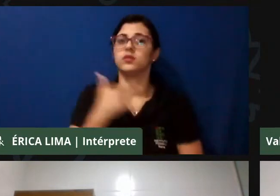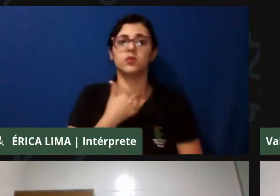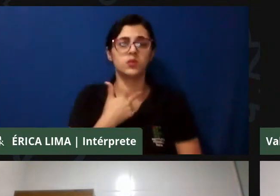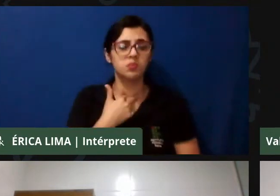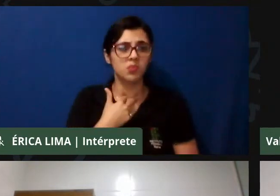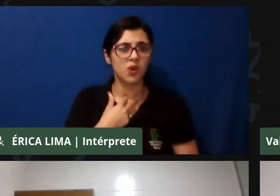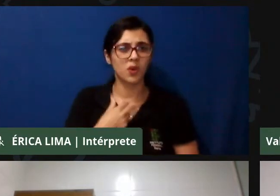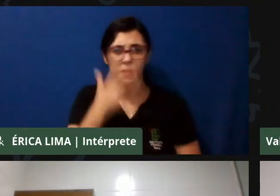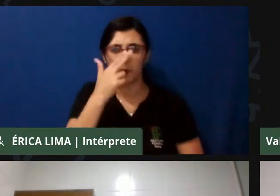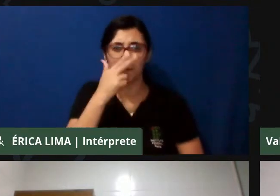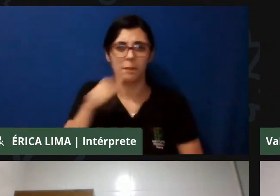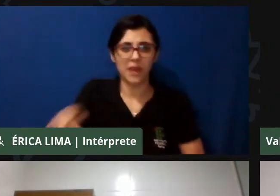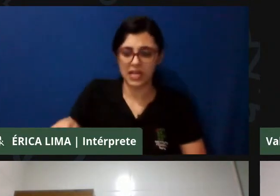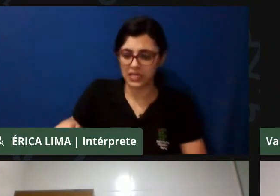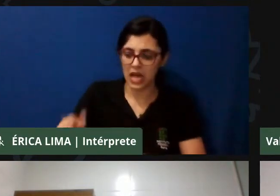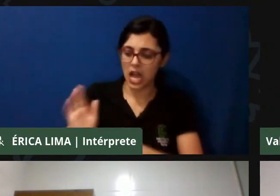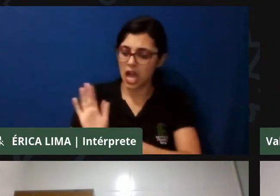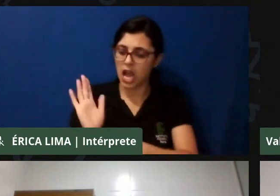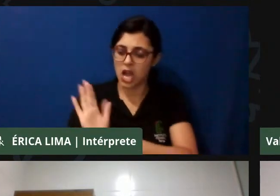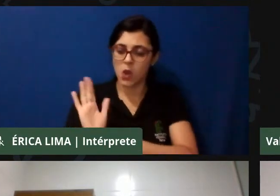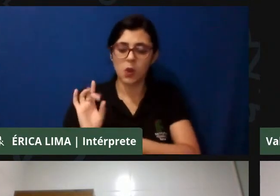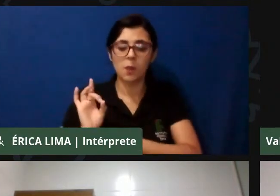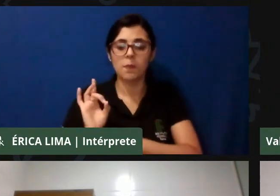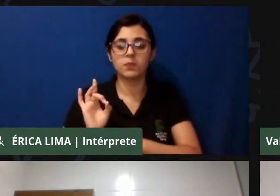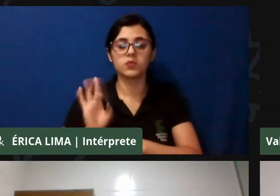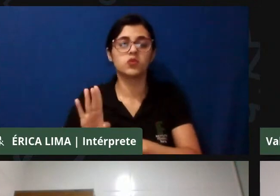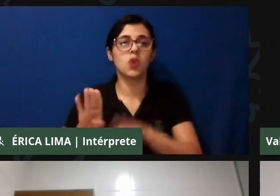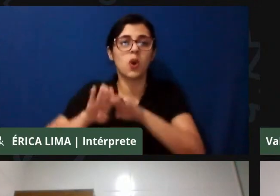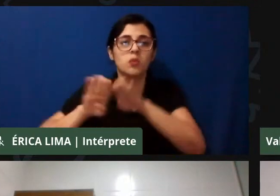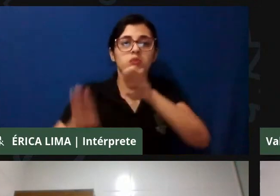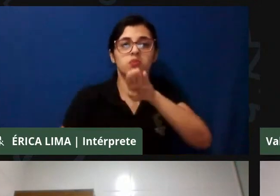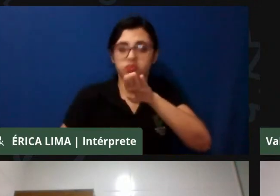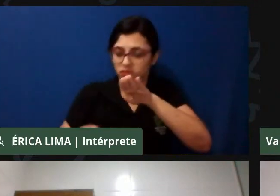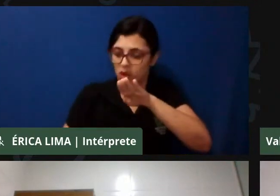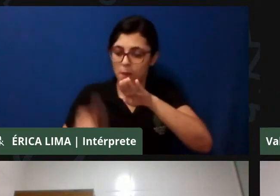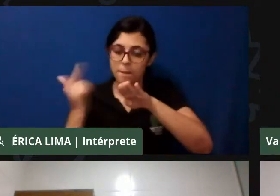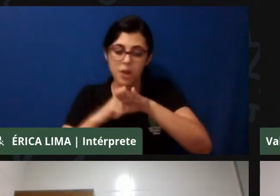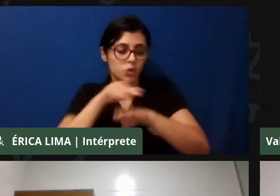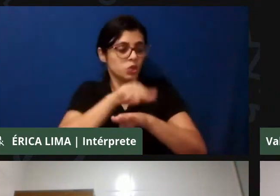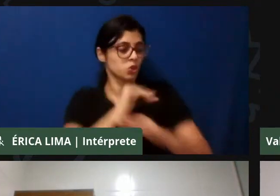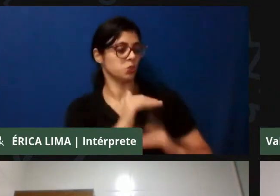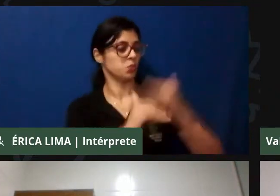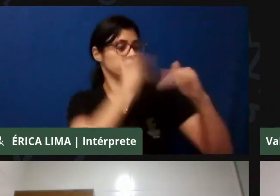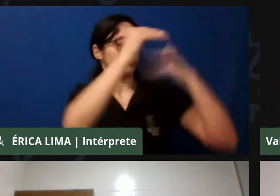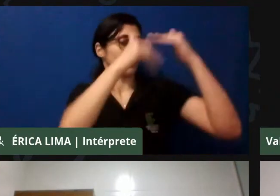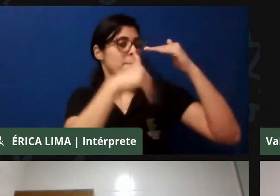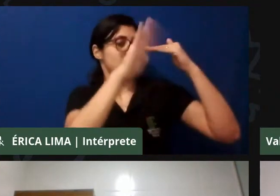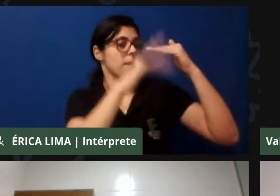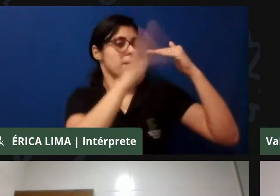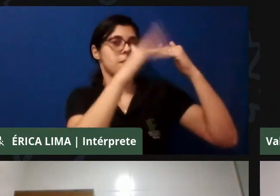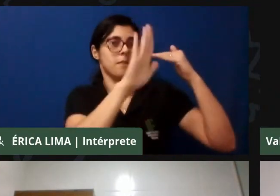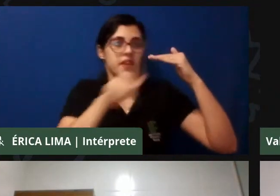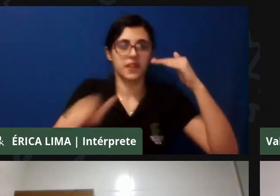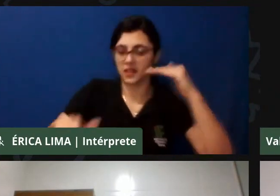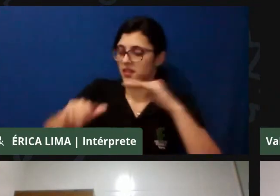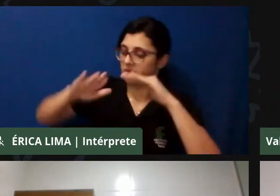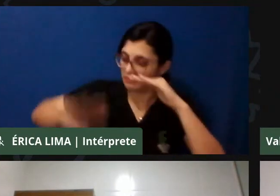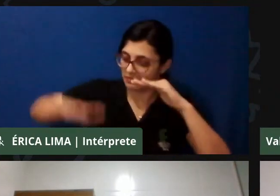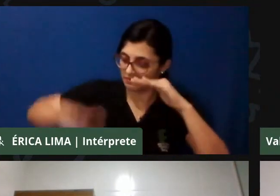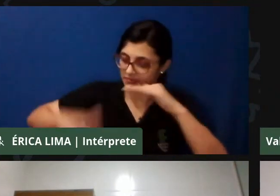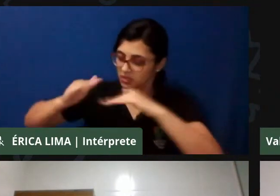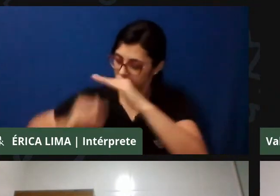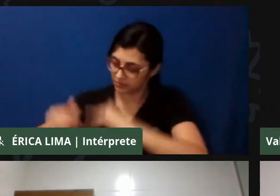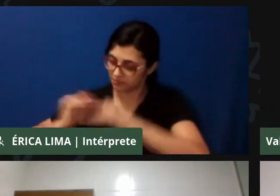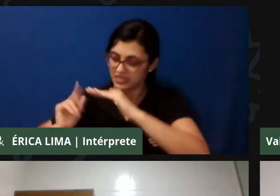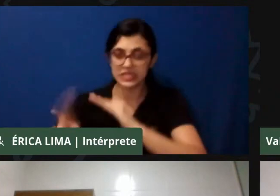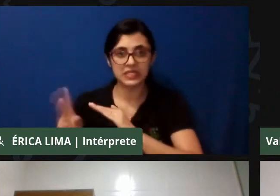subindo, mas que não tenha o devido reconhecimento enquanto povo que pertence a uma sociedade. só para